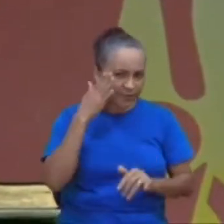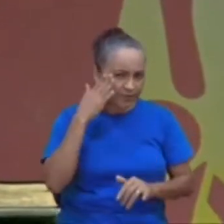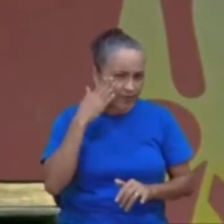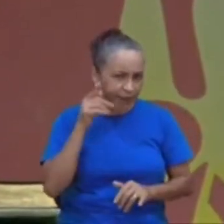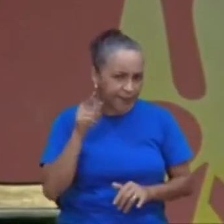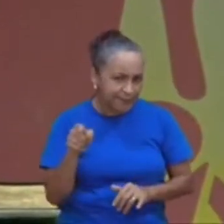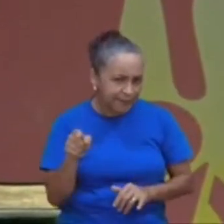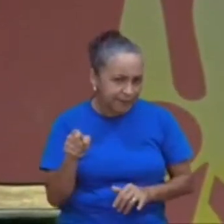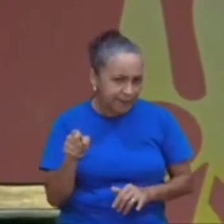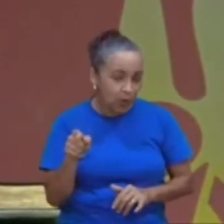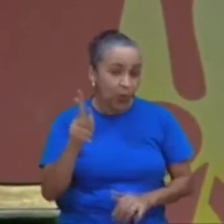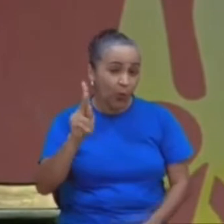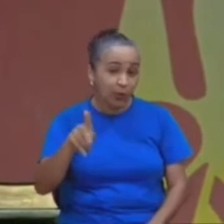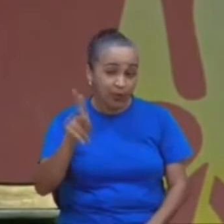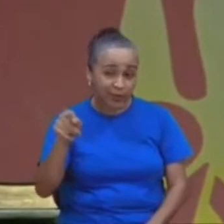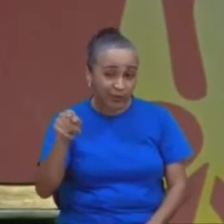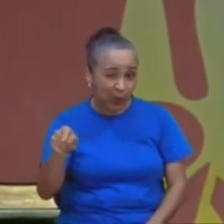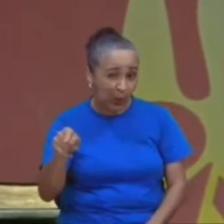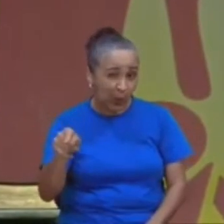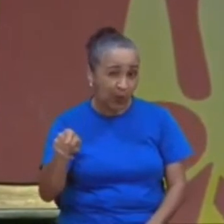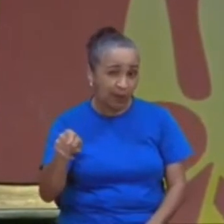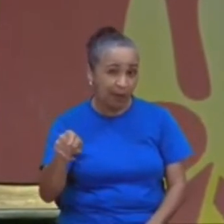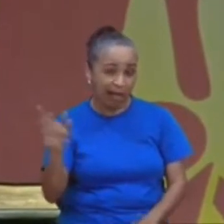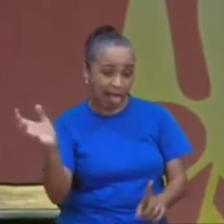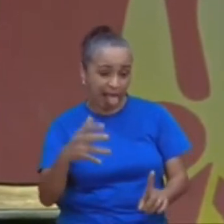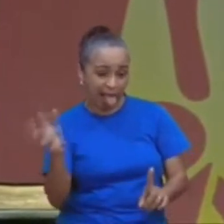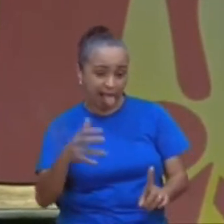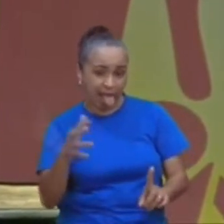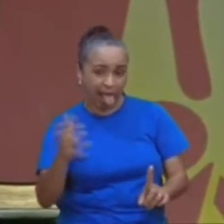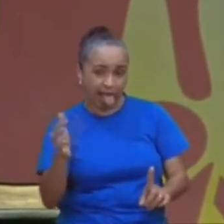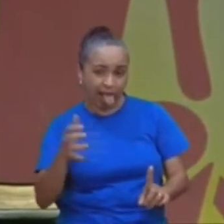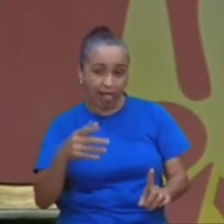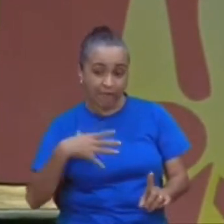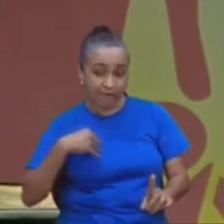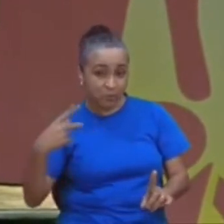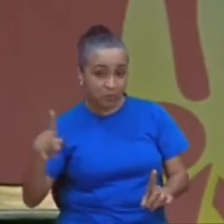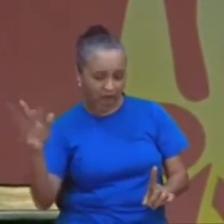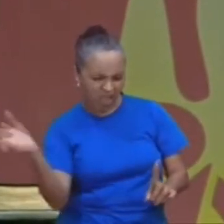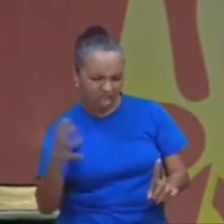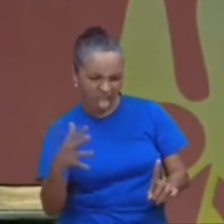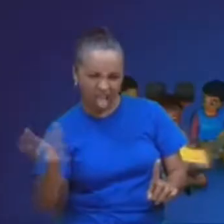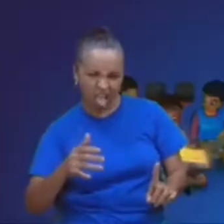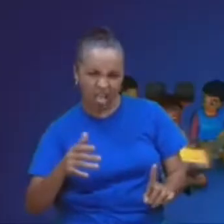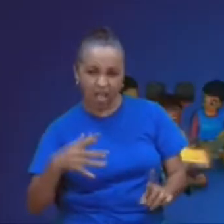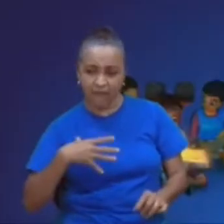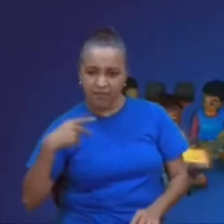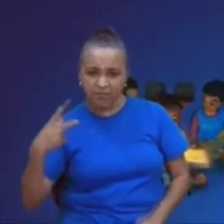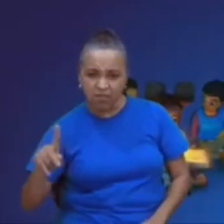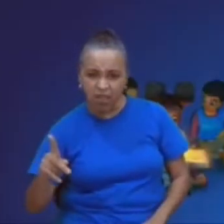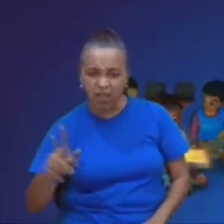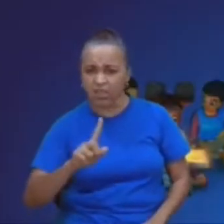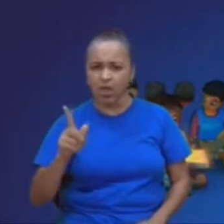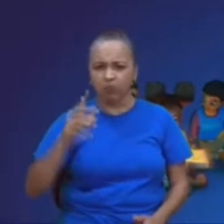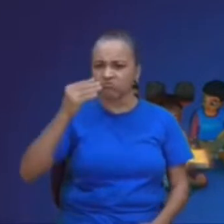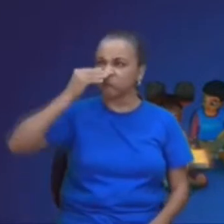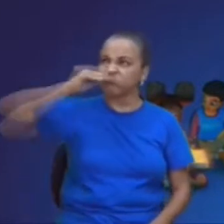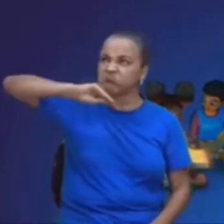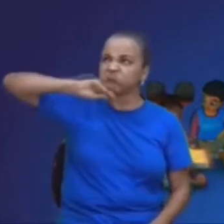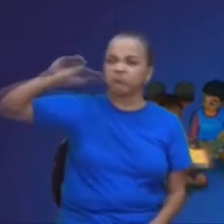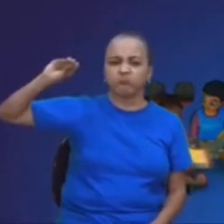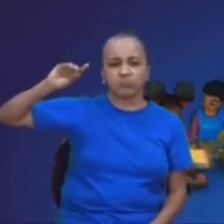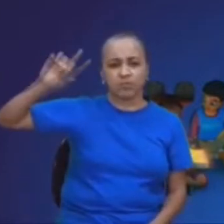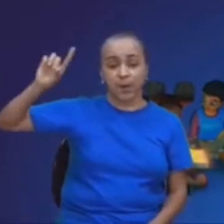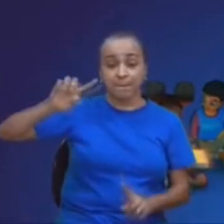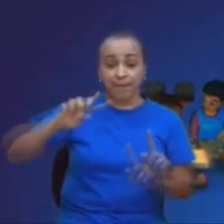o mau exemplo, arrasta, os filhos de Eli, eram ímpios, e não se importavam com o Senhor, mas